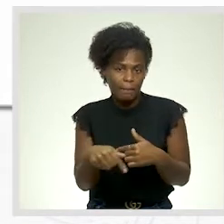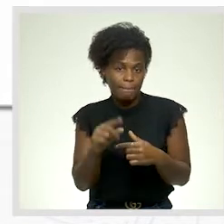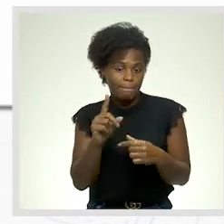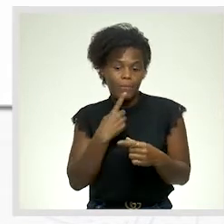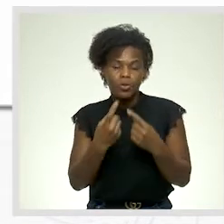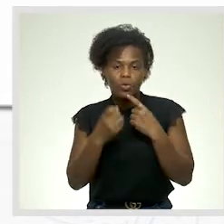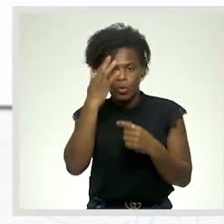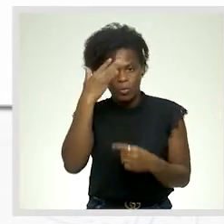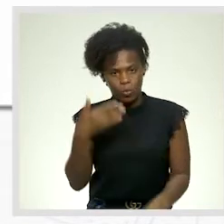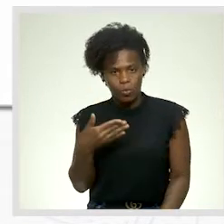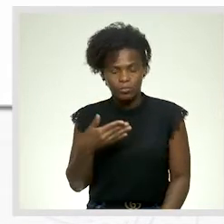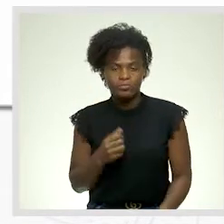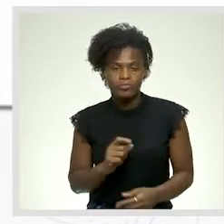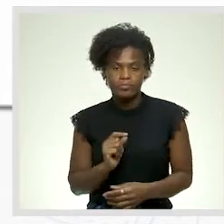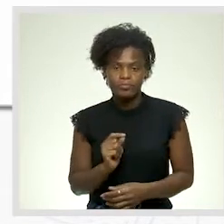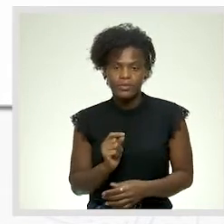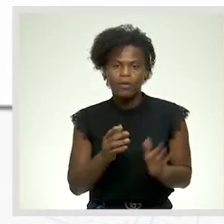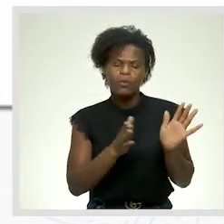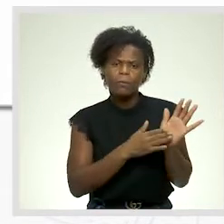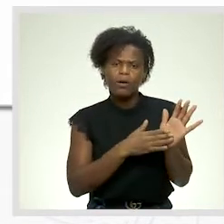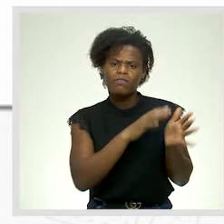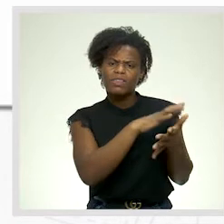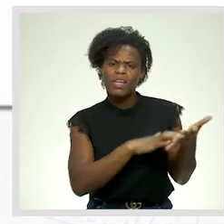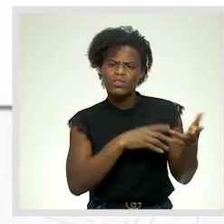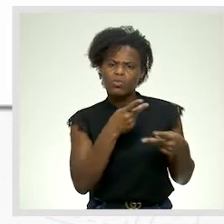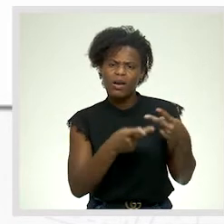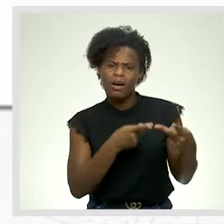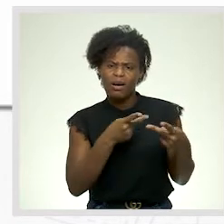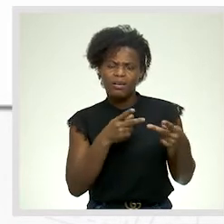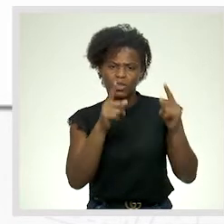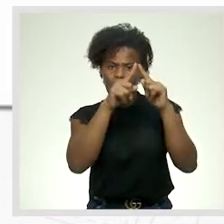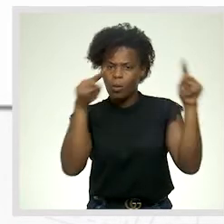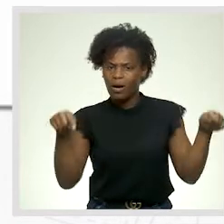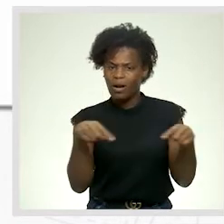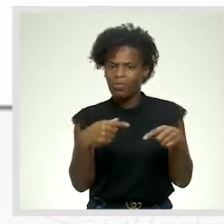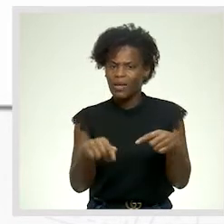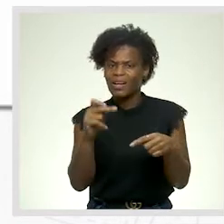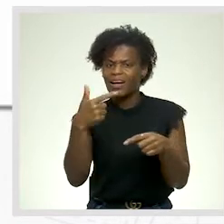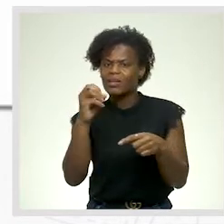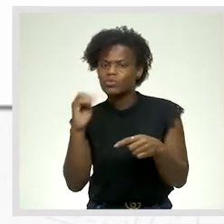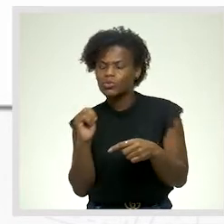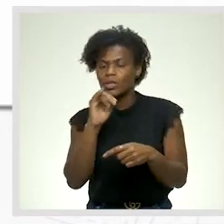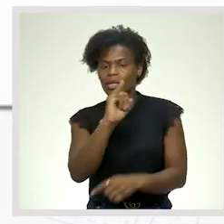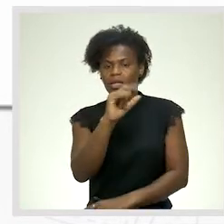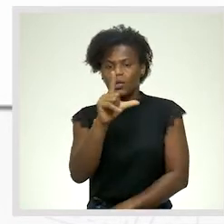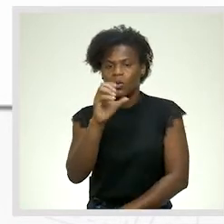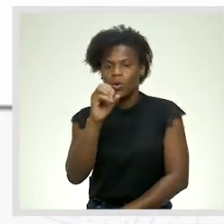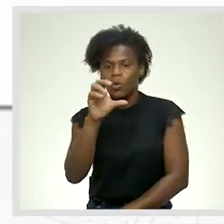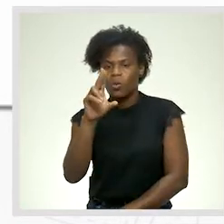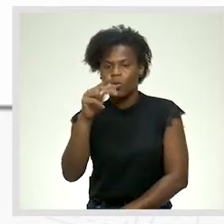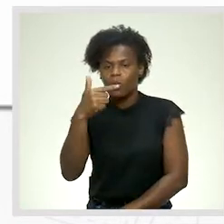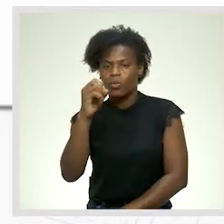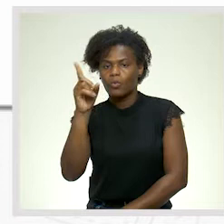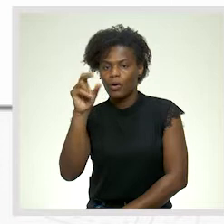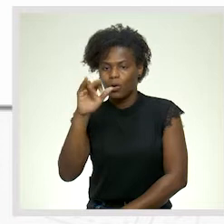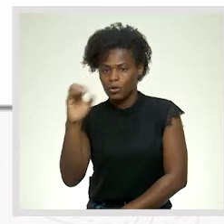pergunta. Ponto 1. Prove que o texto em análise se enquadre nos atos ilocutórios expressivos,